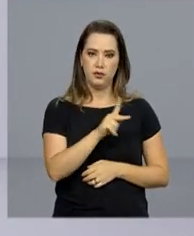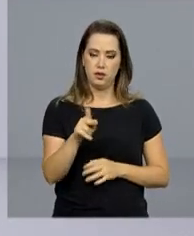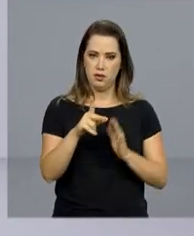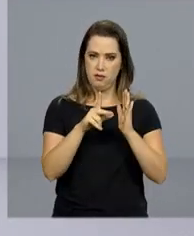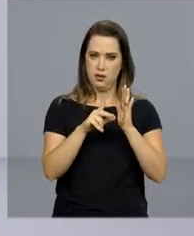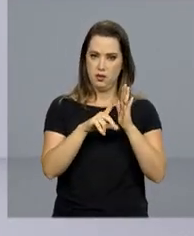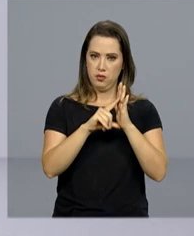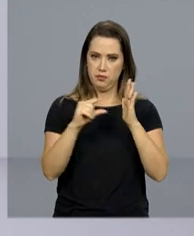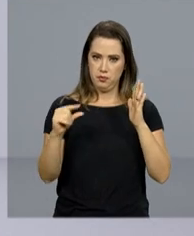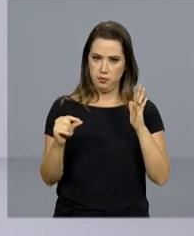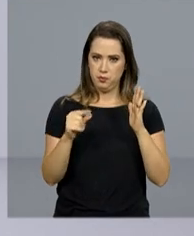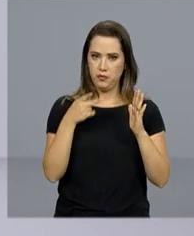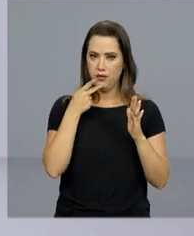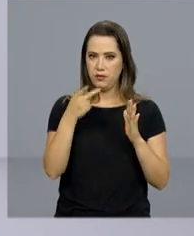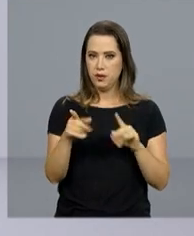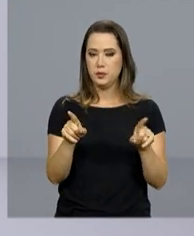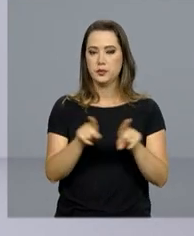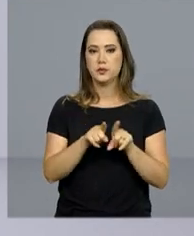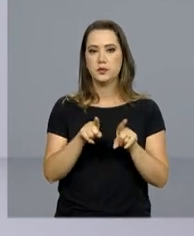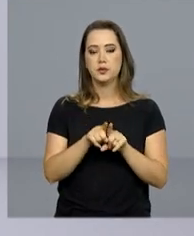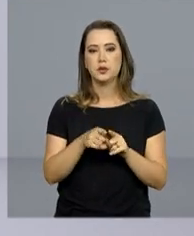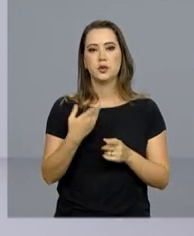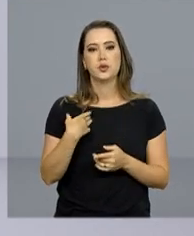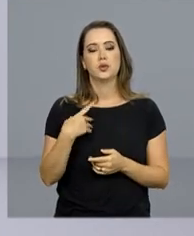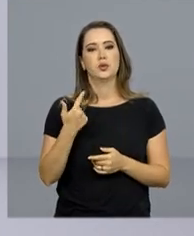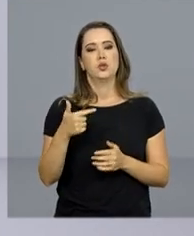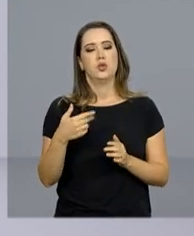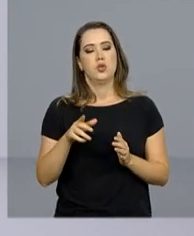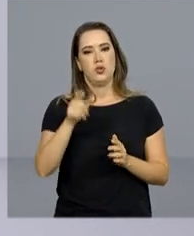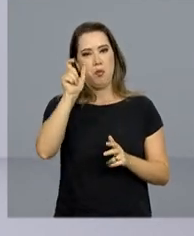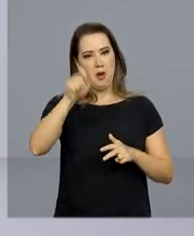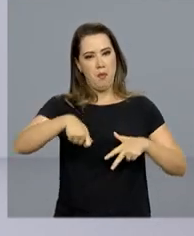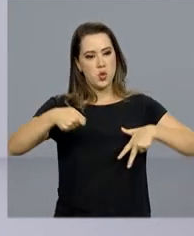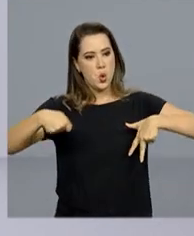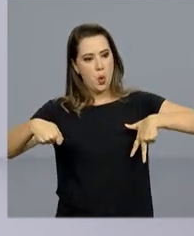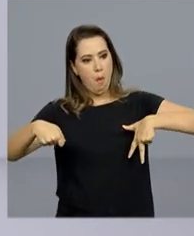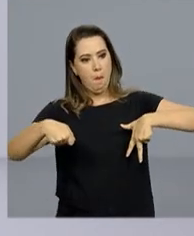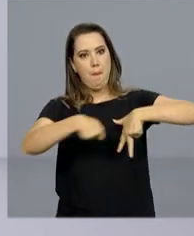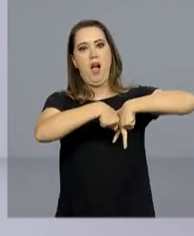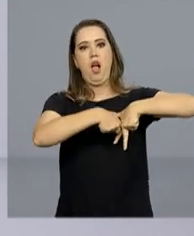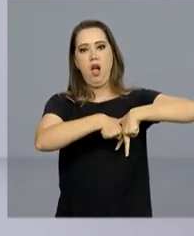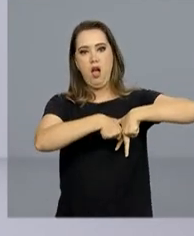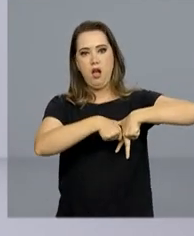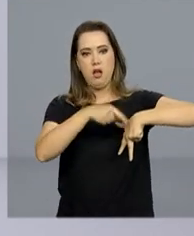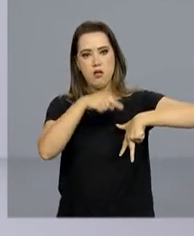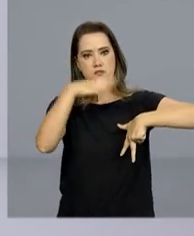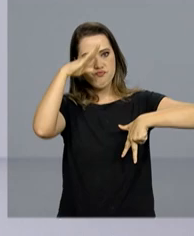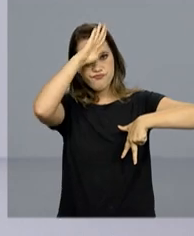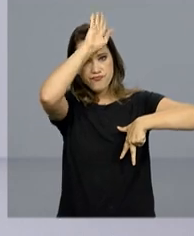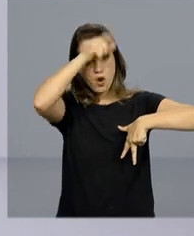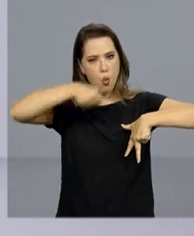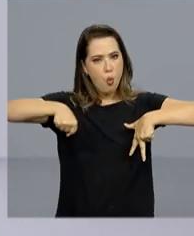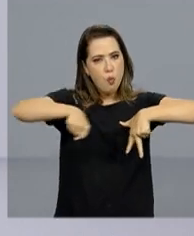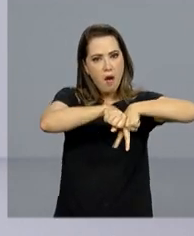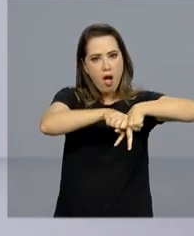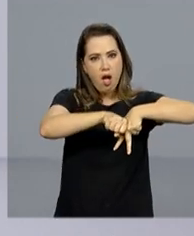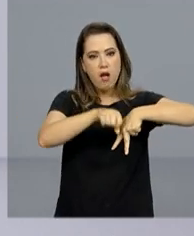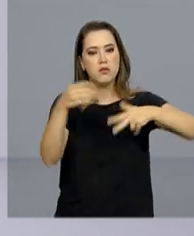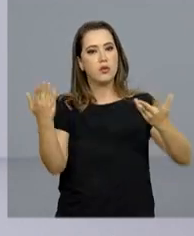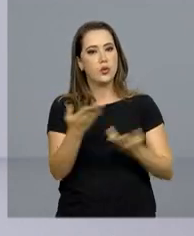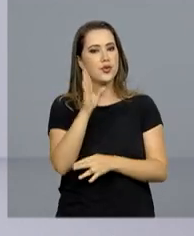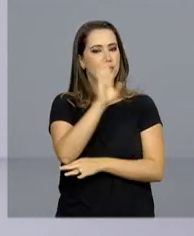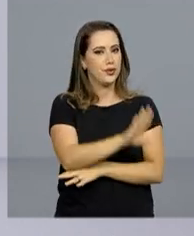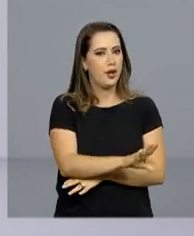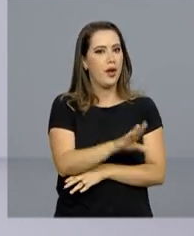no Palácio do Planalto, o presidente Michel Temer falou sobre o atentado que o candidato à presidência, Jair Bolsonaro, sofreu na